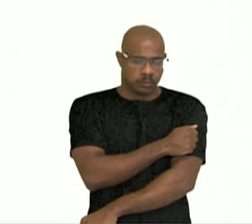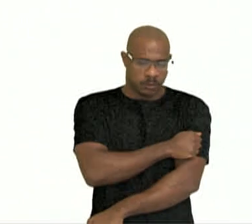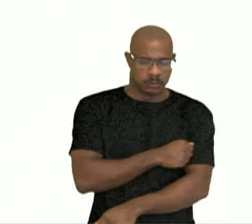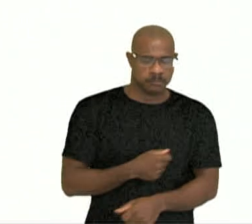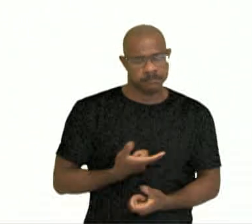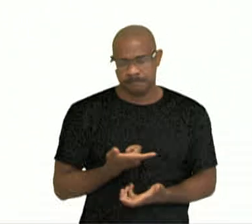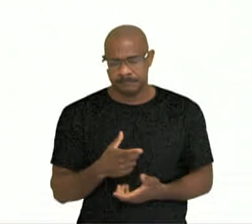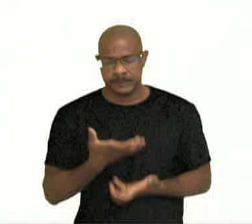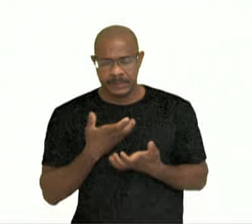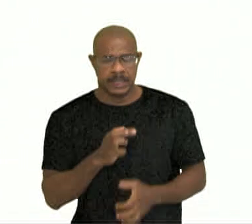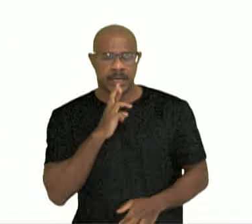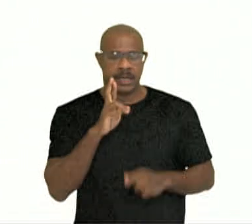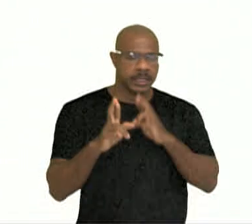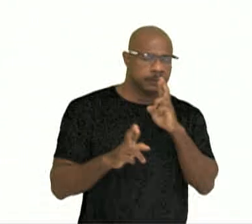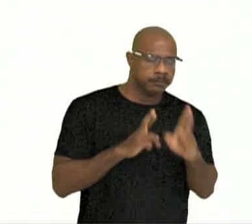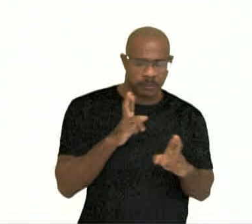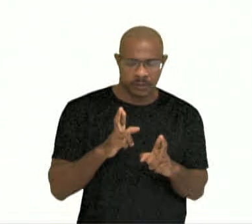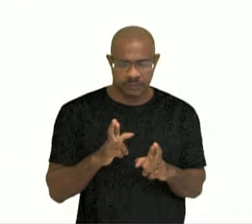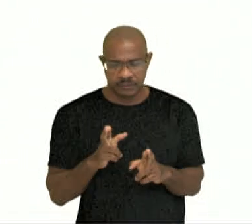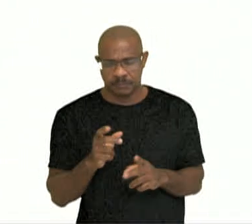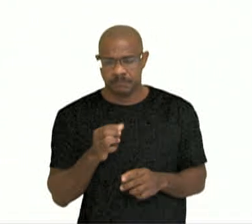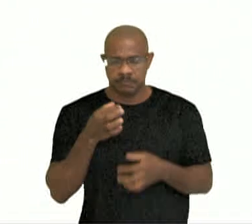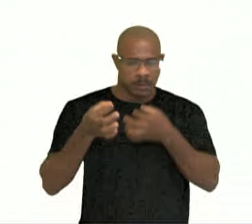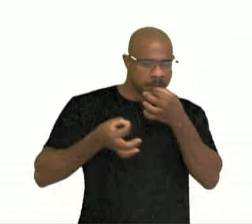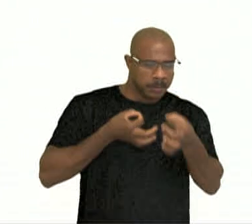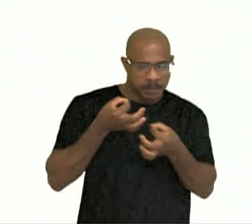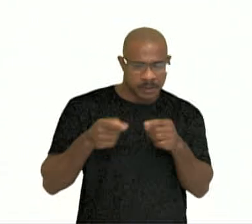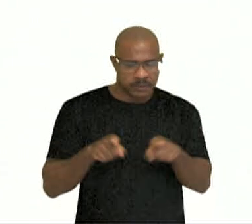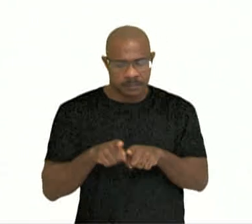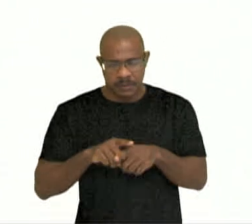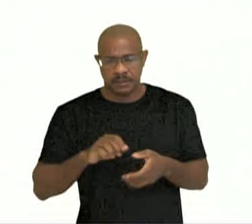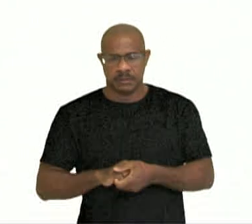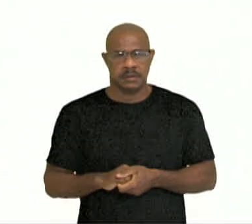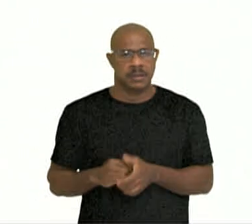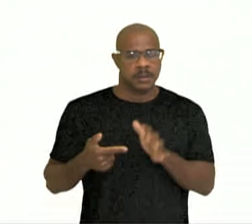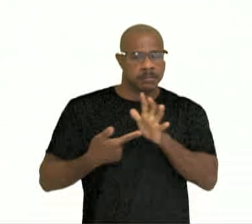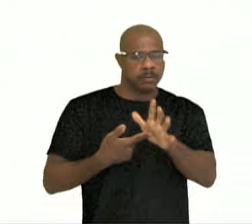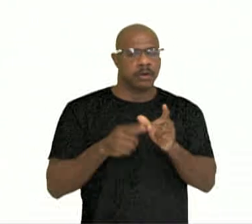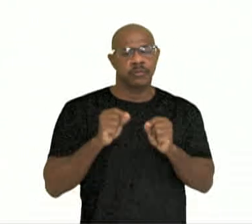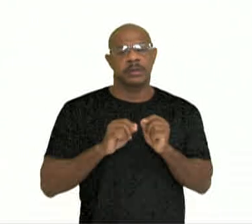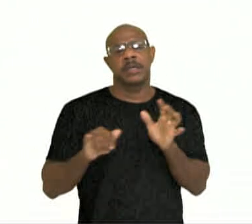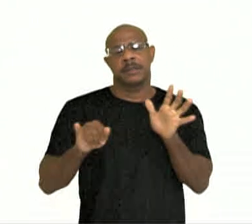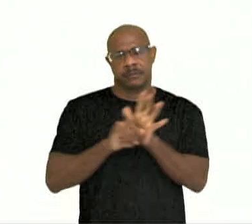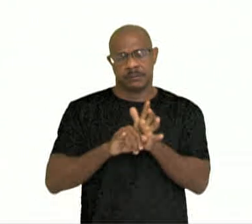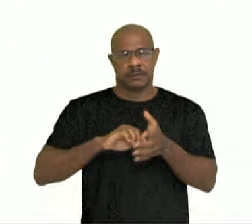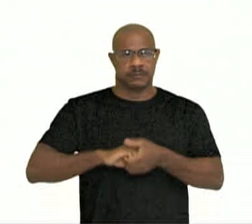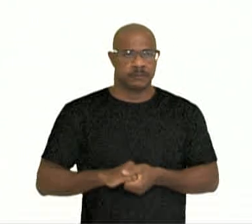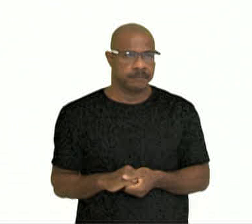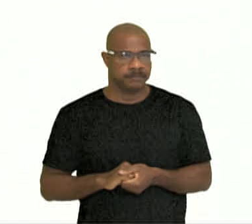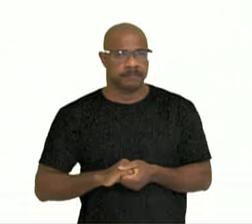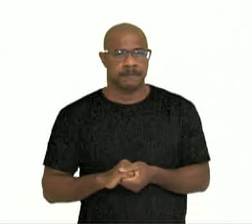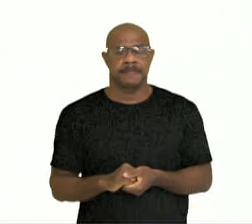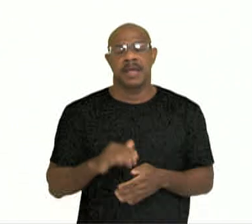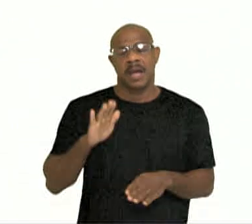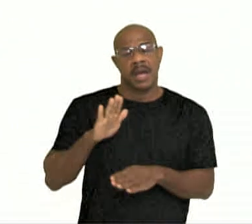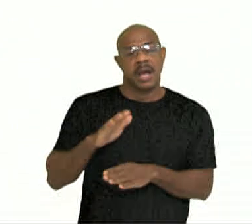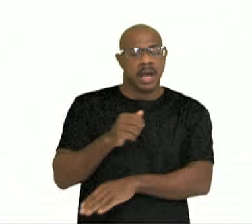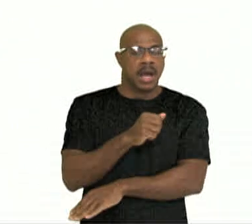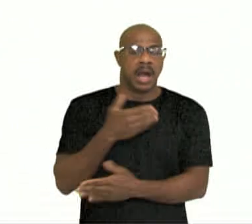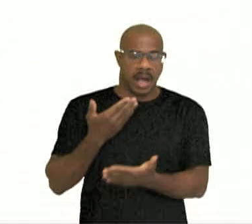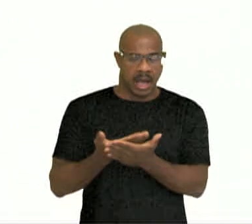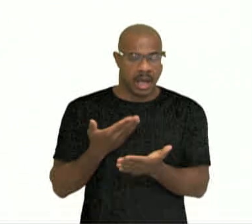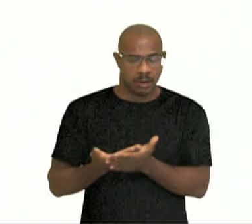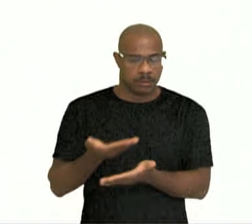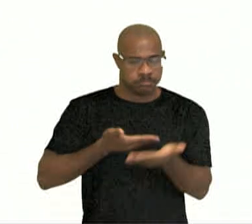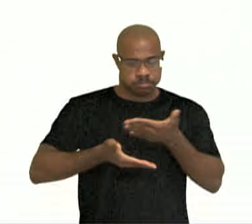soluções, refina sugestões e estabelece sua identidade. A aula colaborativa gira em